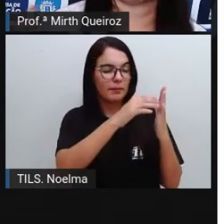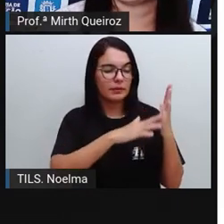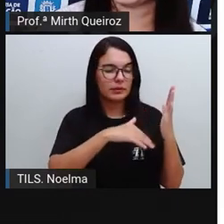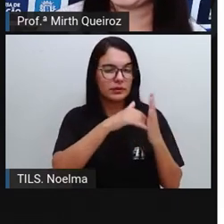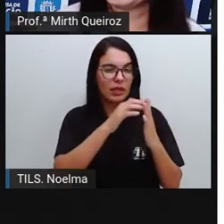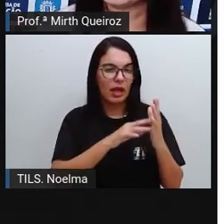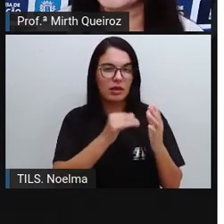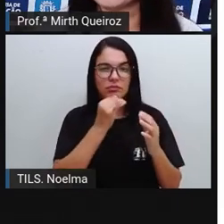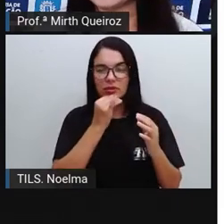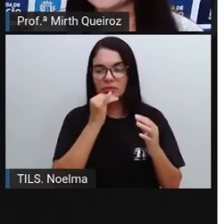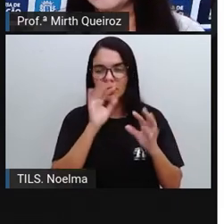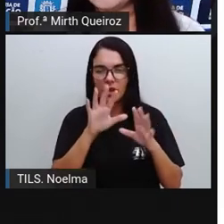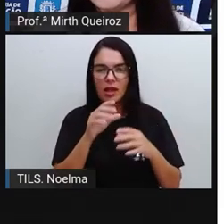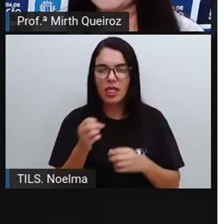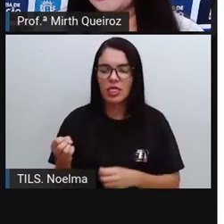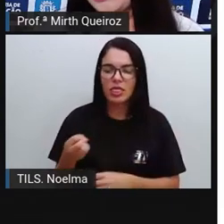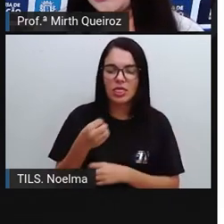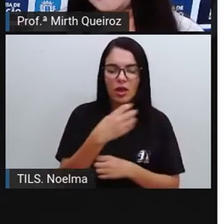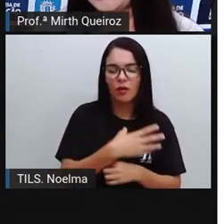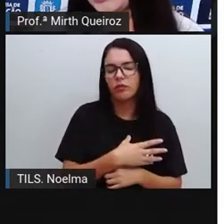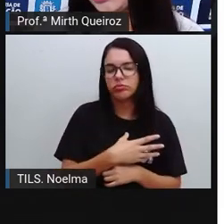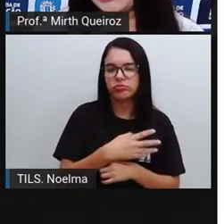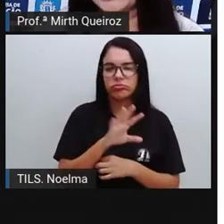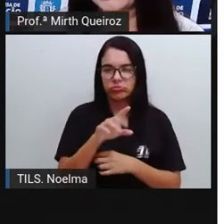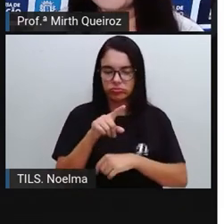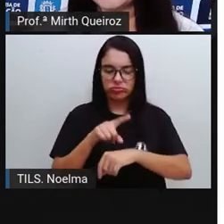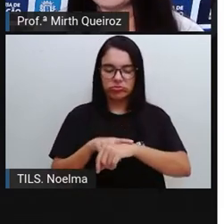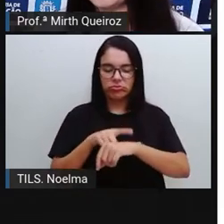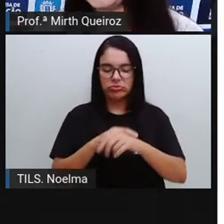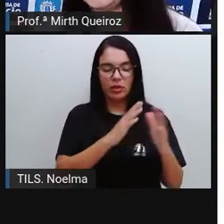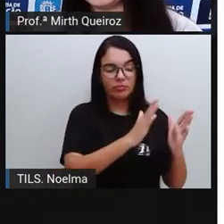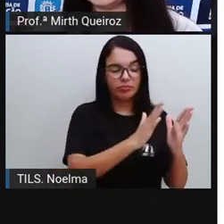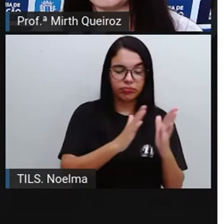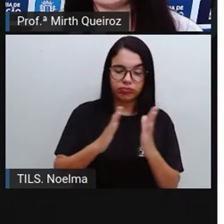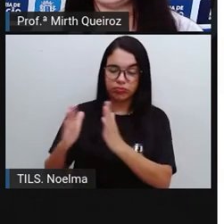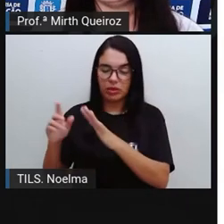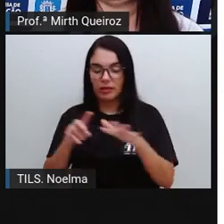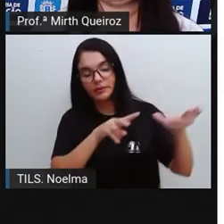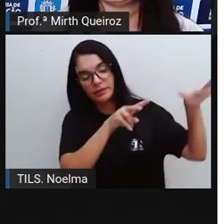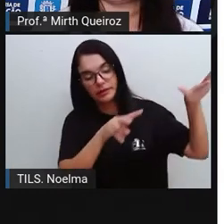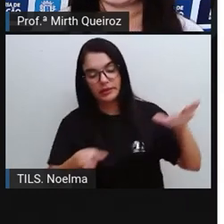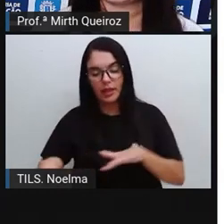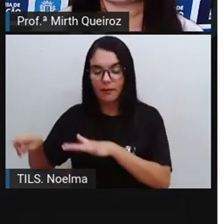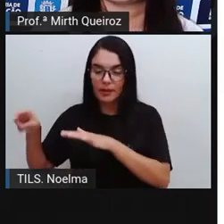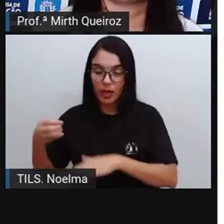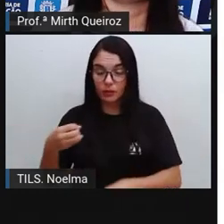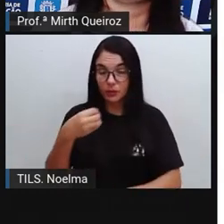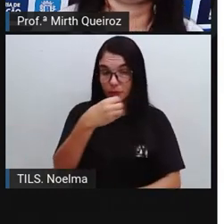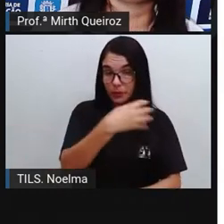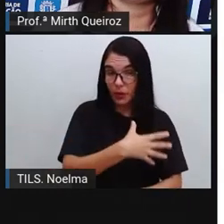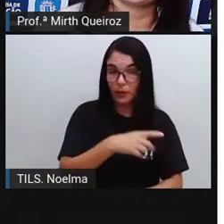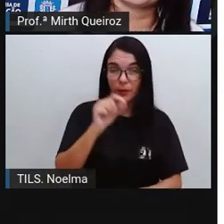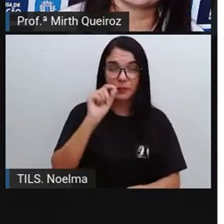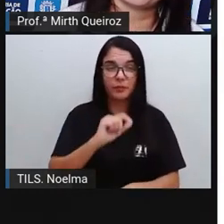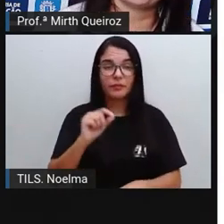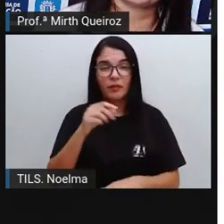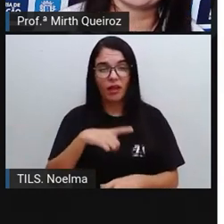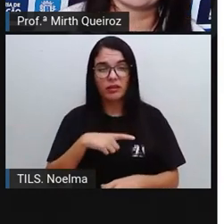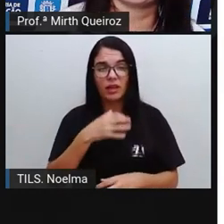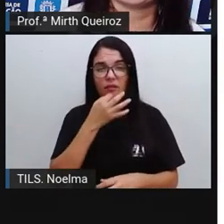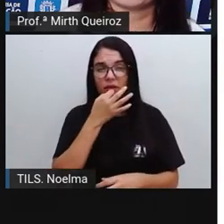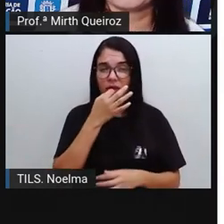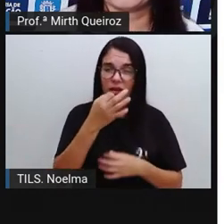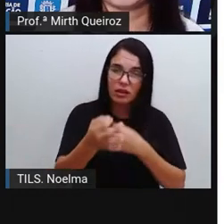Por exemplo, do modernismo, né? Quando a gente estava na Semana do Modernismo e tal. E esses artistas, eles receberam críticas por